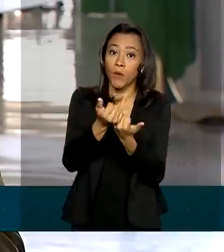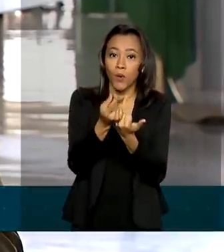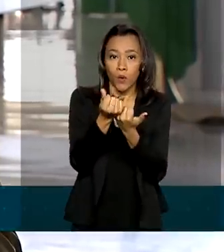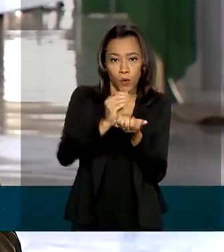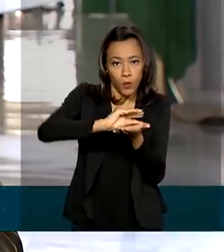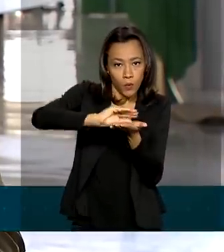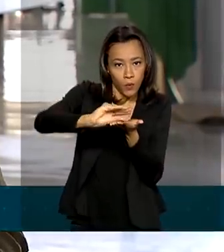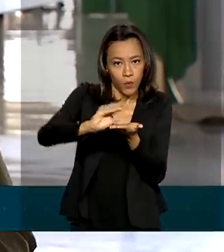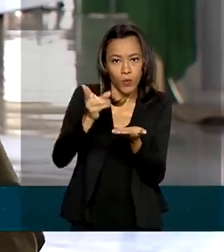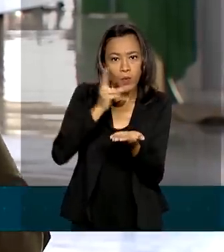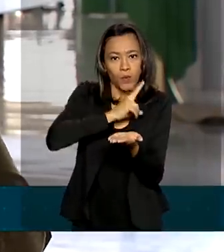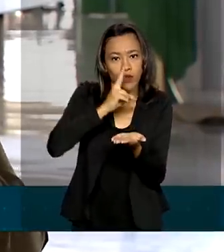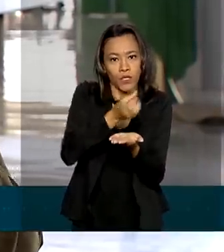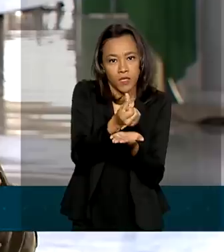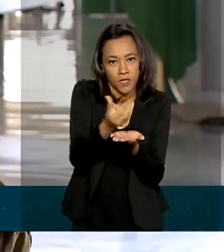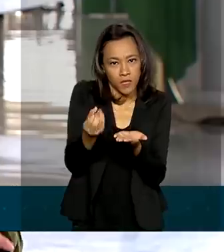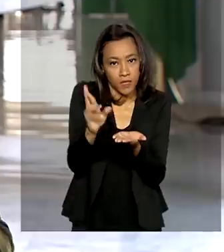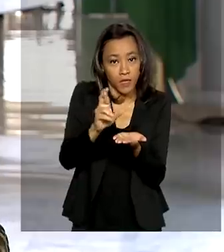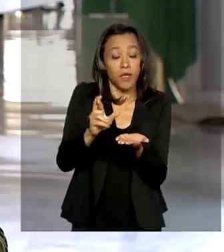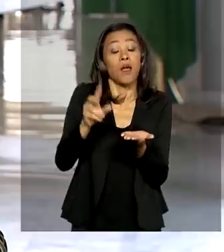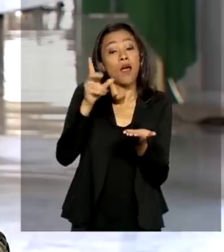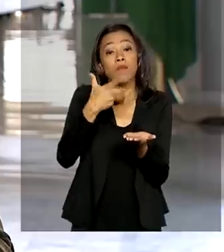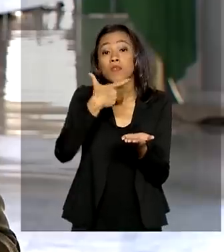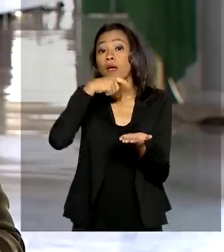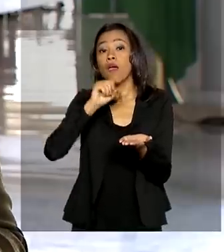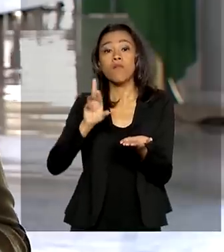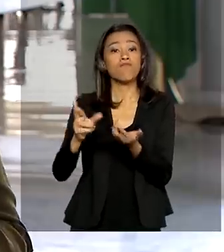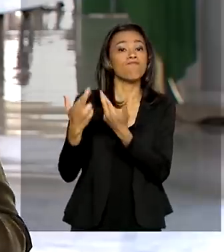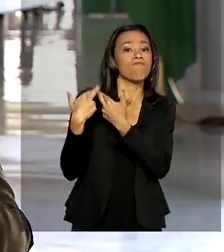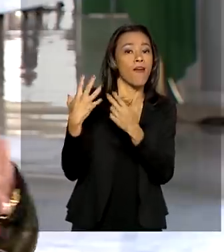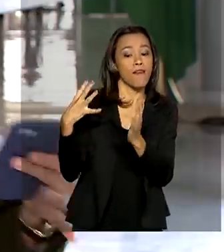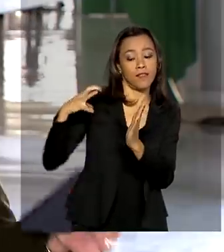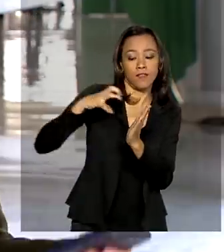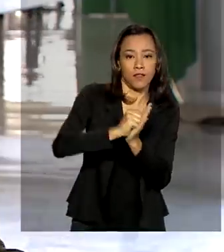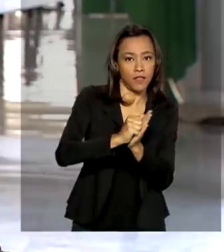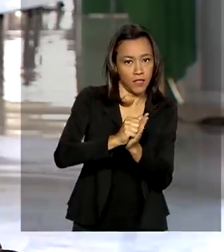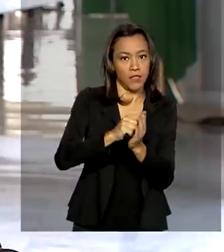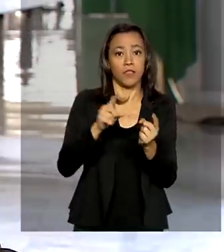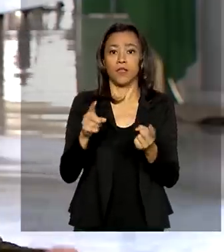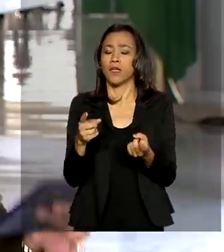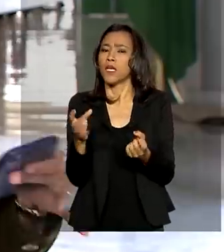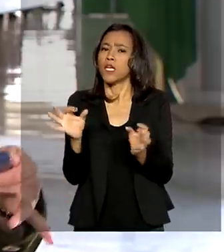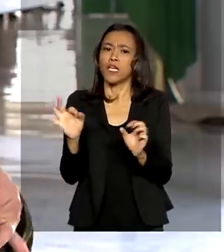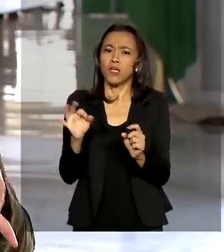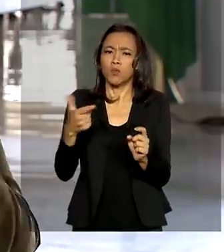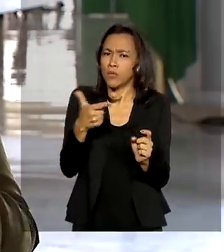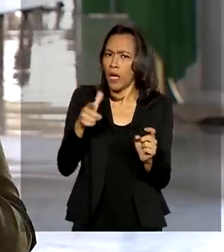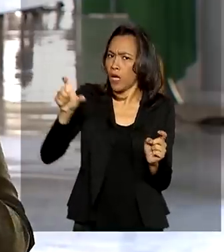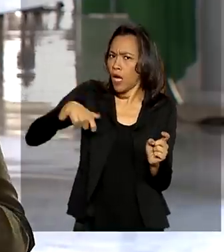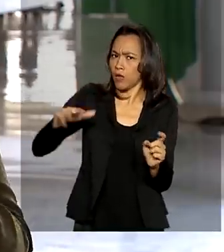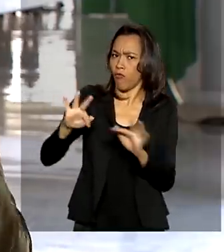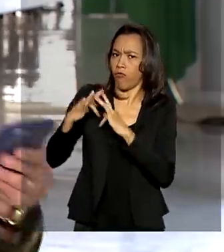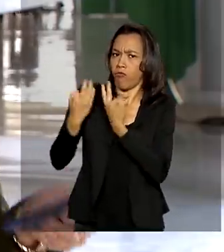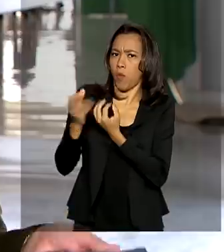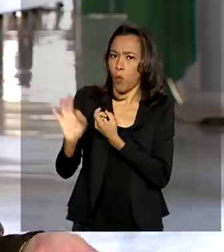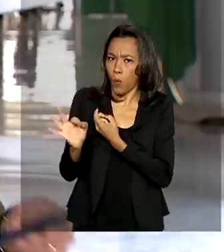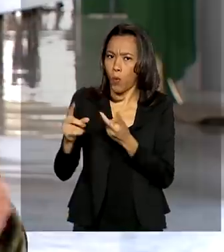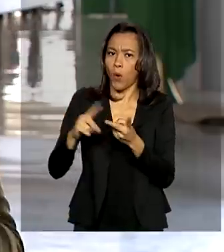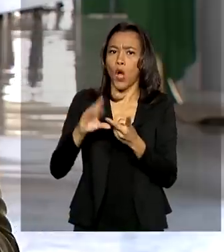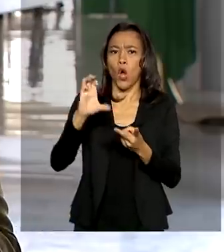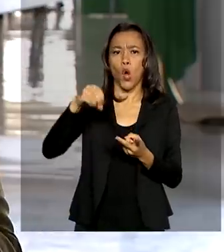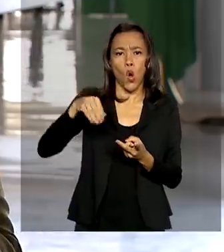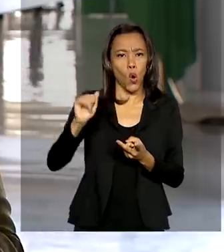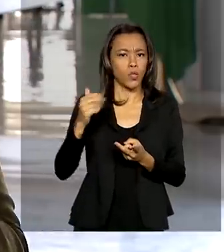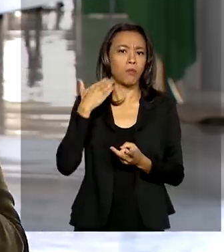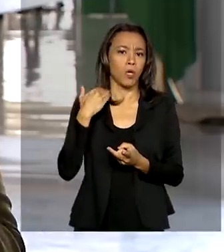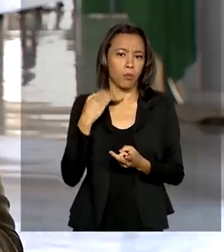quem deve receber são as pessoas que estão inscritas no Cadastro Único, que não estão inscritas no Bolsa Família e que também não tinham conta nem no Banco do Brasil,